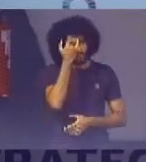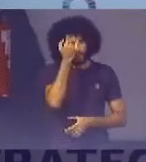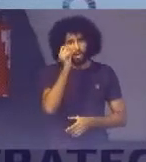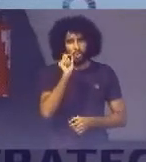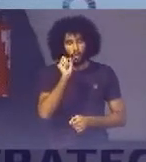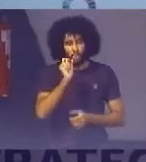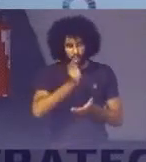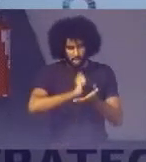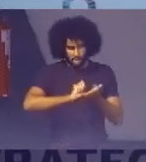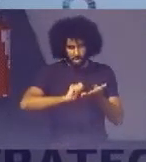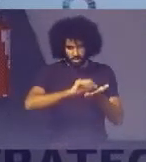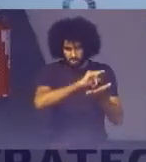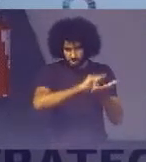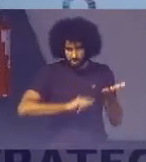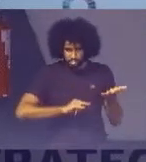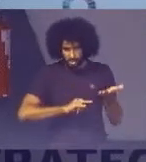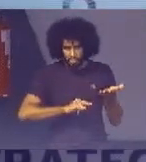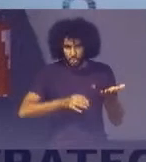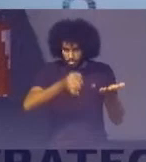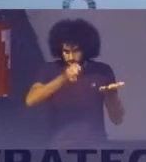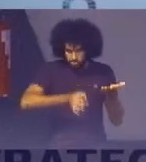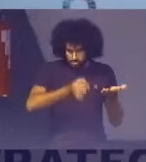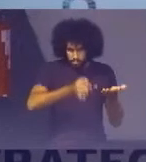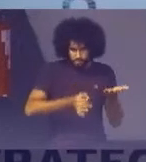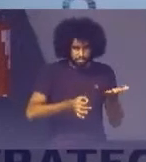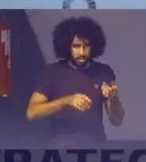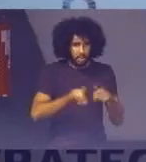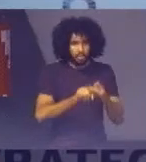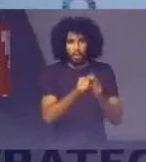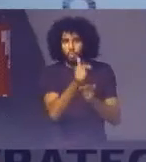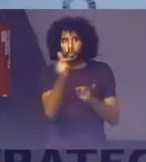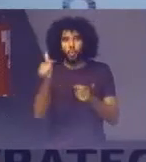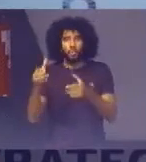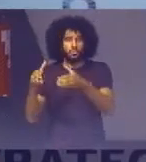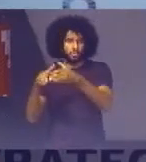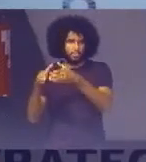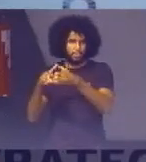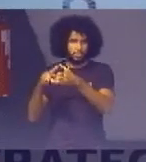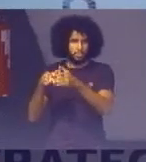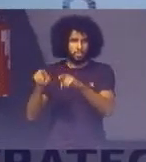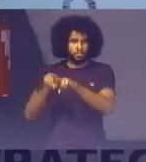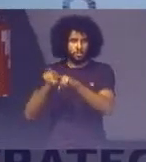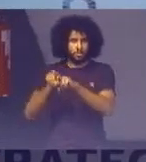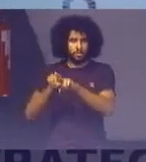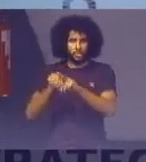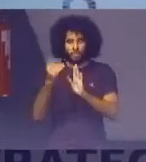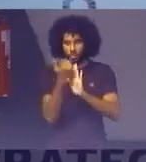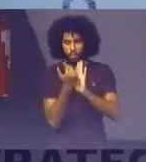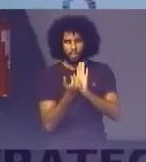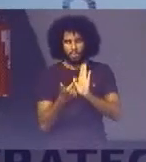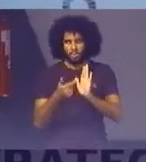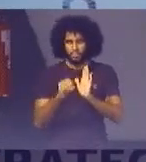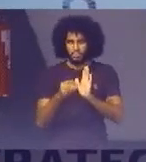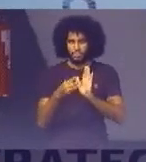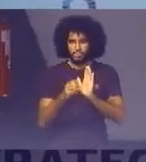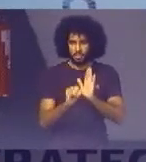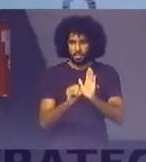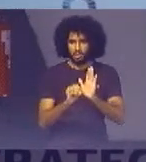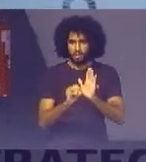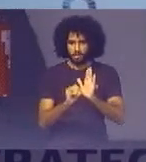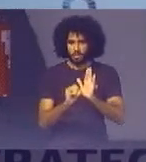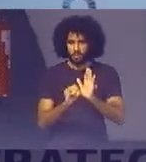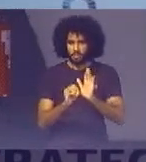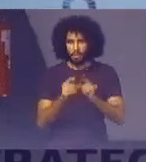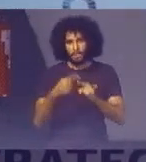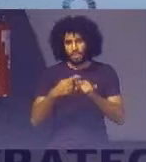termo De cooperação Do judiciário Com outros poderes Em relação A agenda 2030 Para consolidar O trabalho Que já